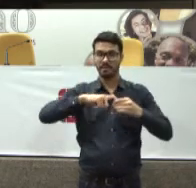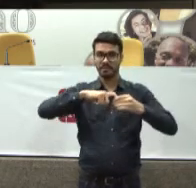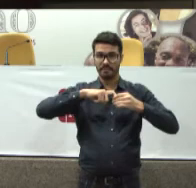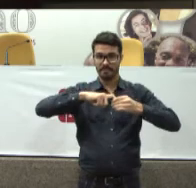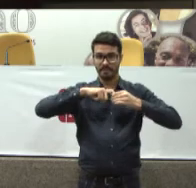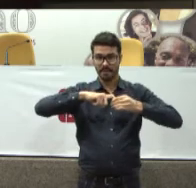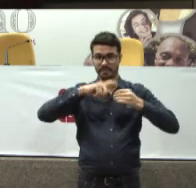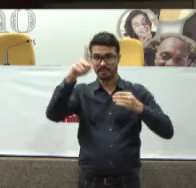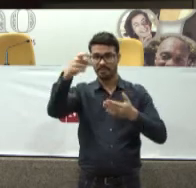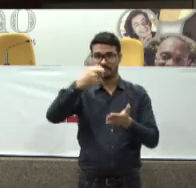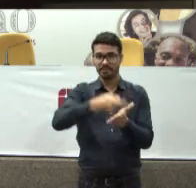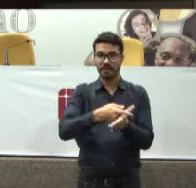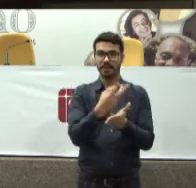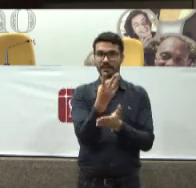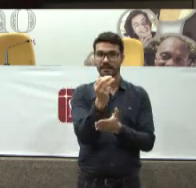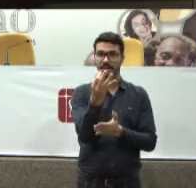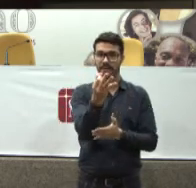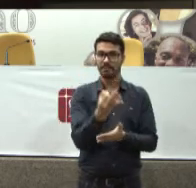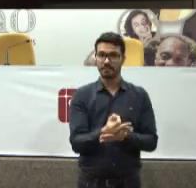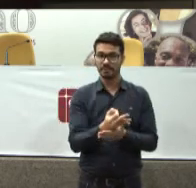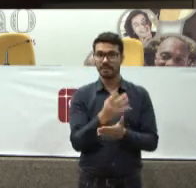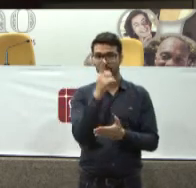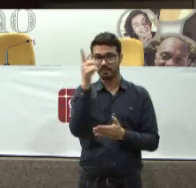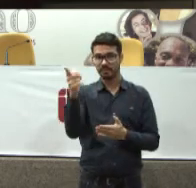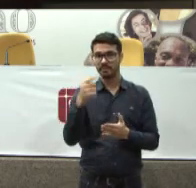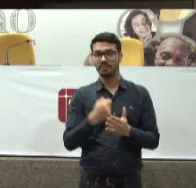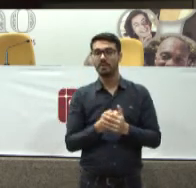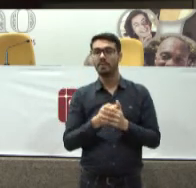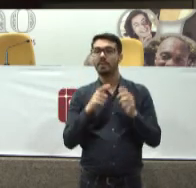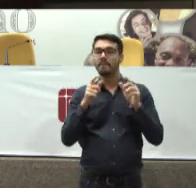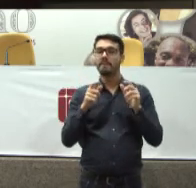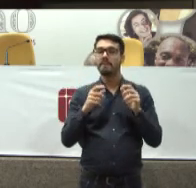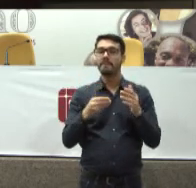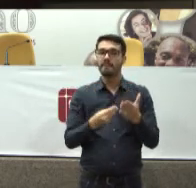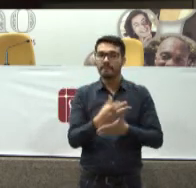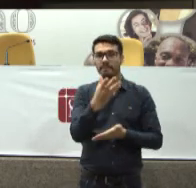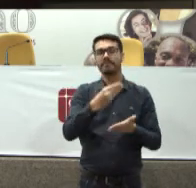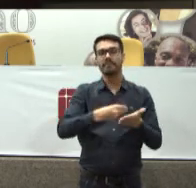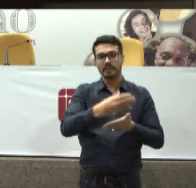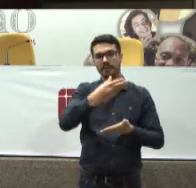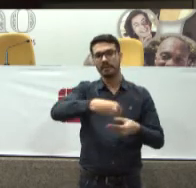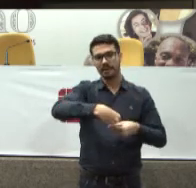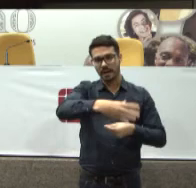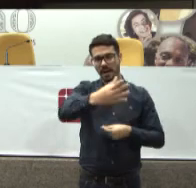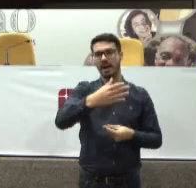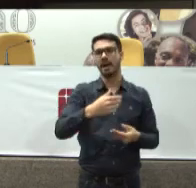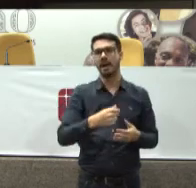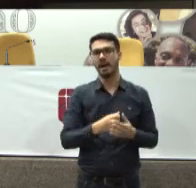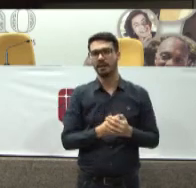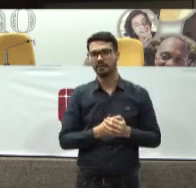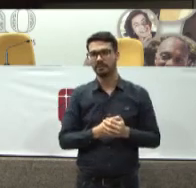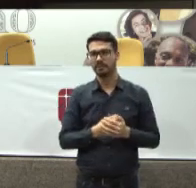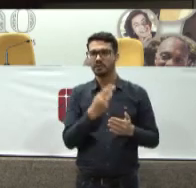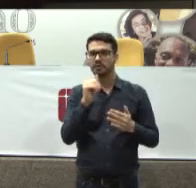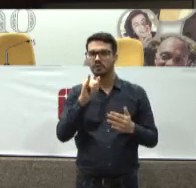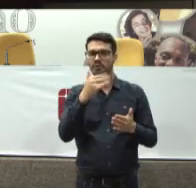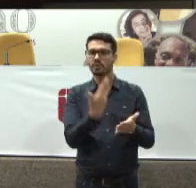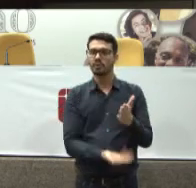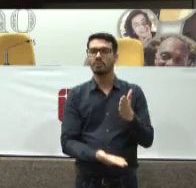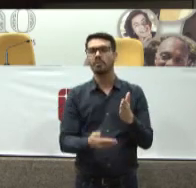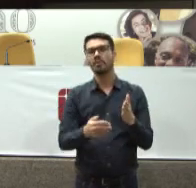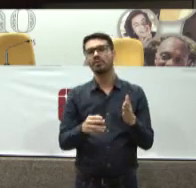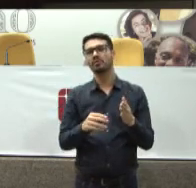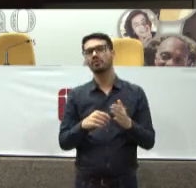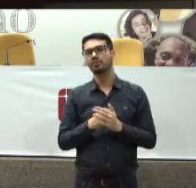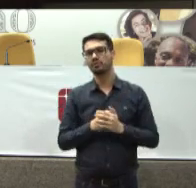Que paga ali 30% do seu plano de saúde Ao permitir Um gasto tributário Que você desconte Lá no seu imposto de renda E todos nós